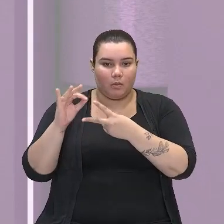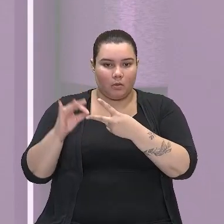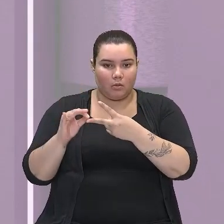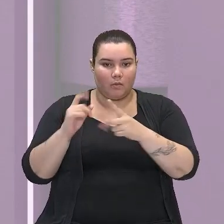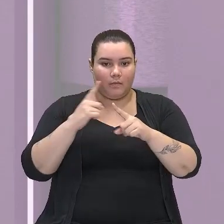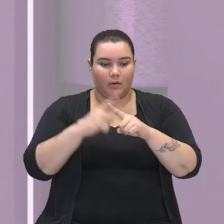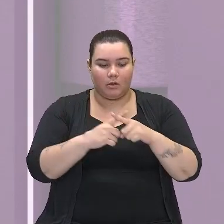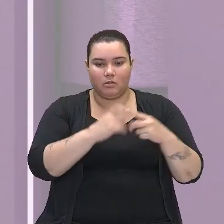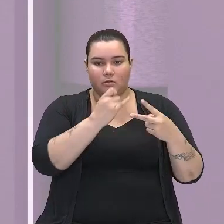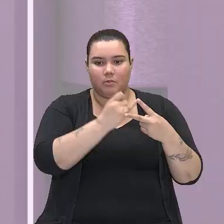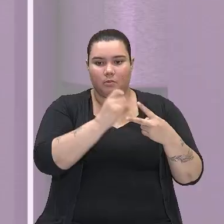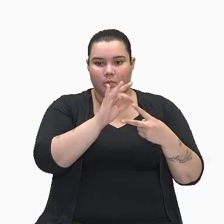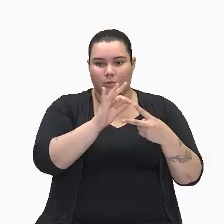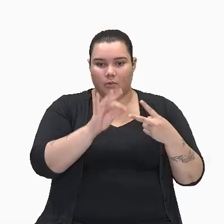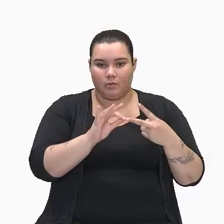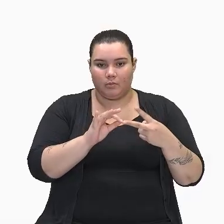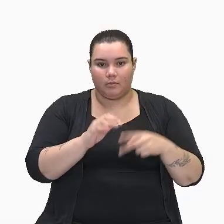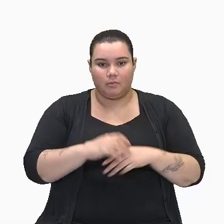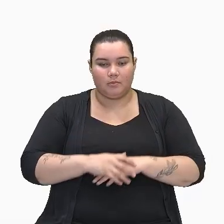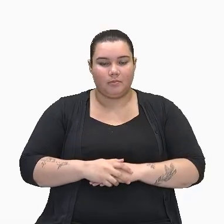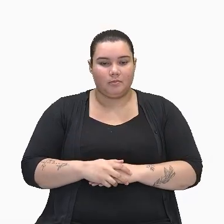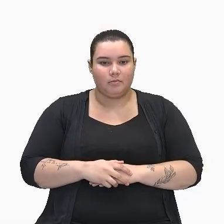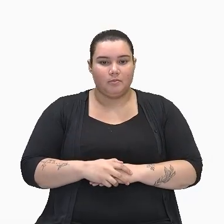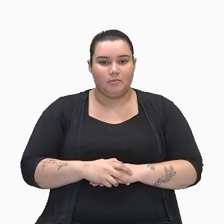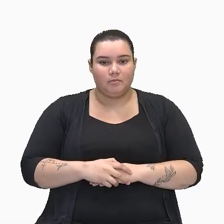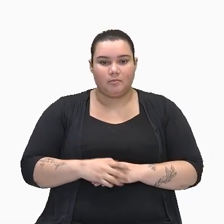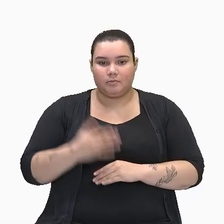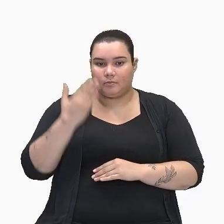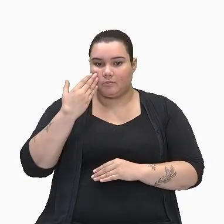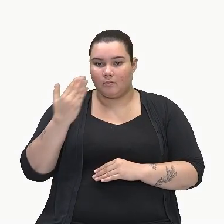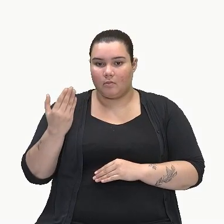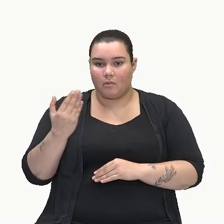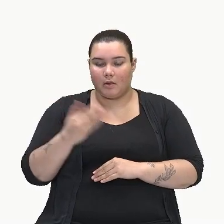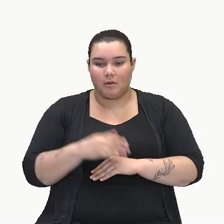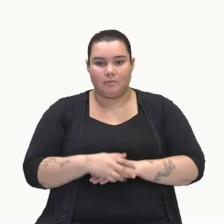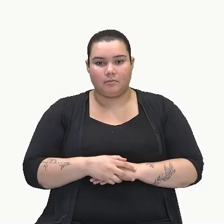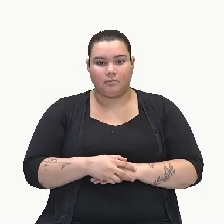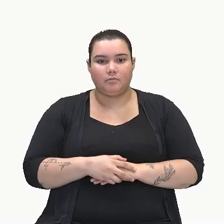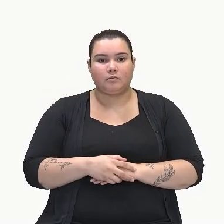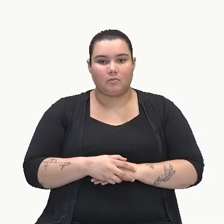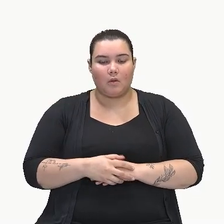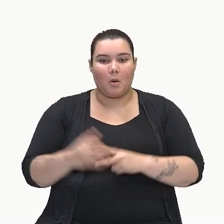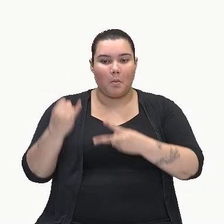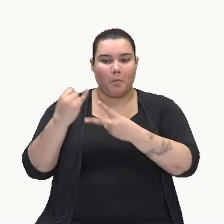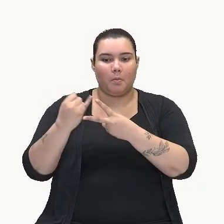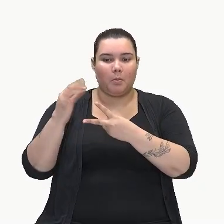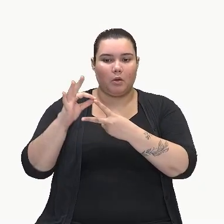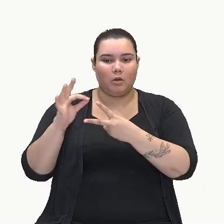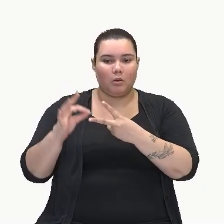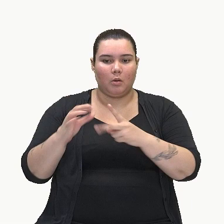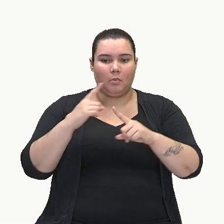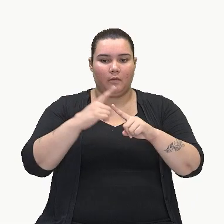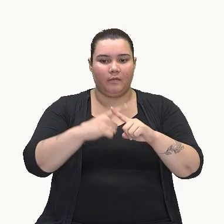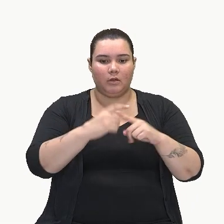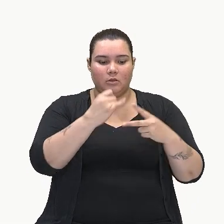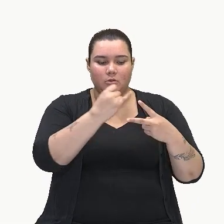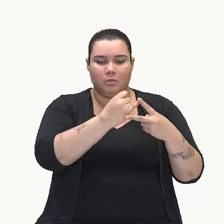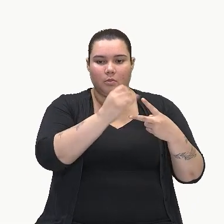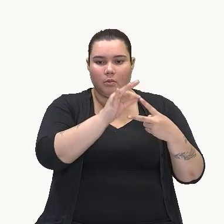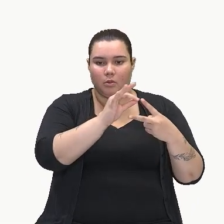por outro polinômio. Vamos lá. Multiplicando um polinômio por outro polinômio.